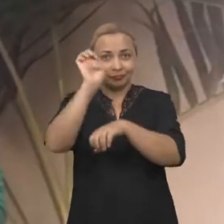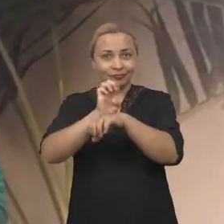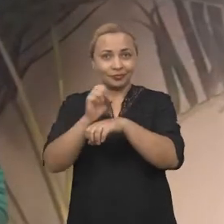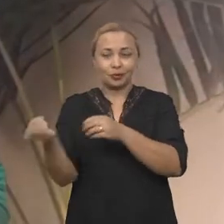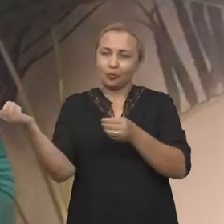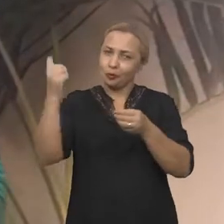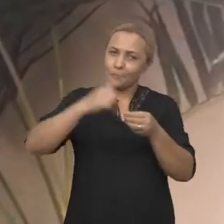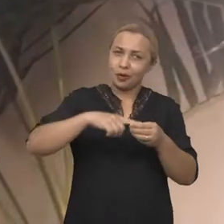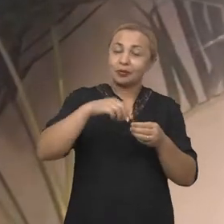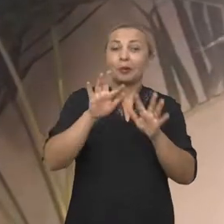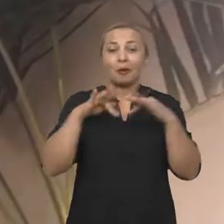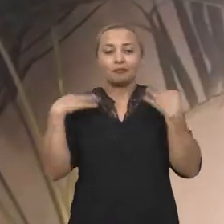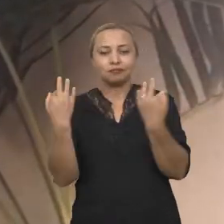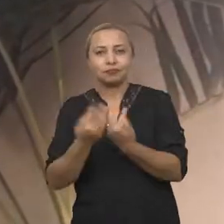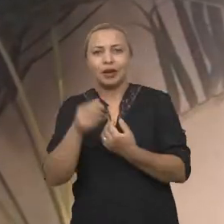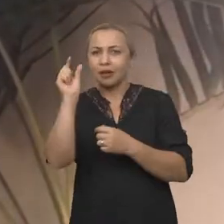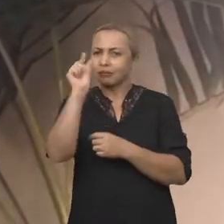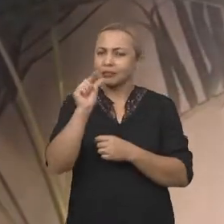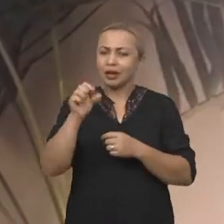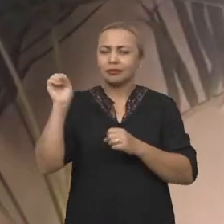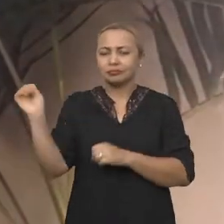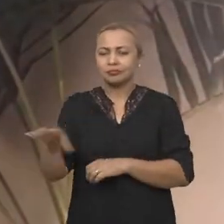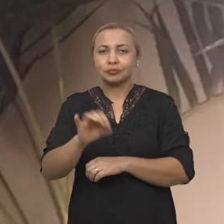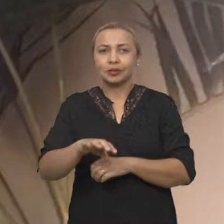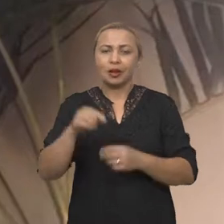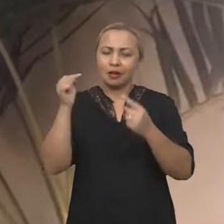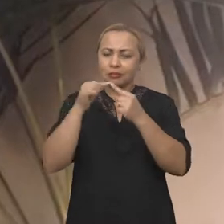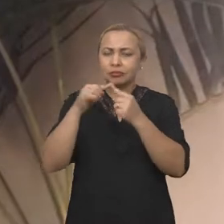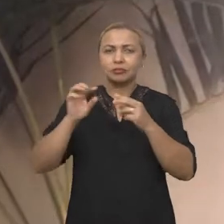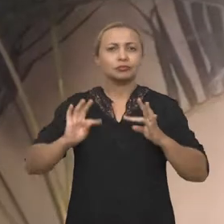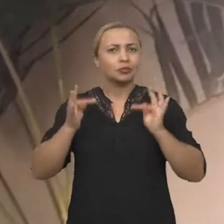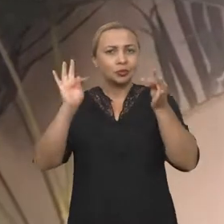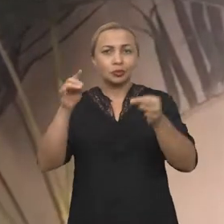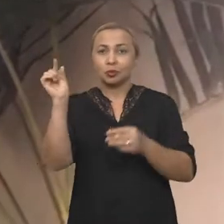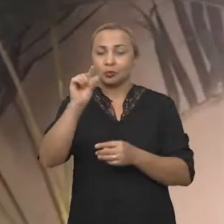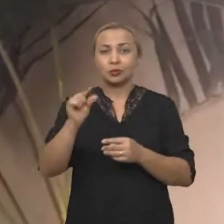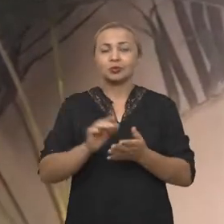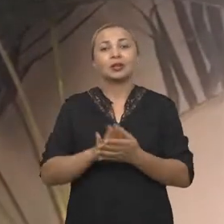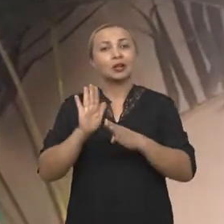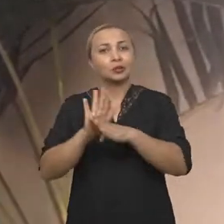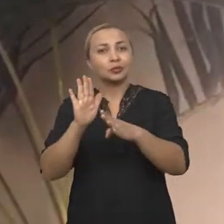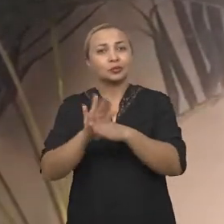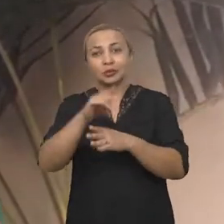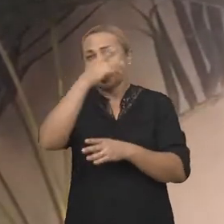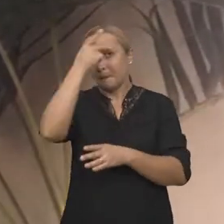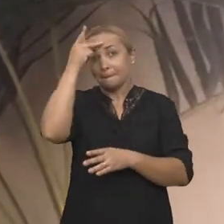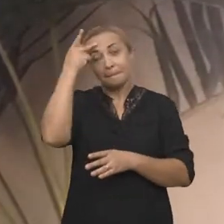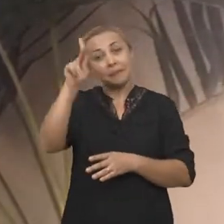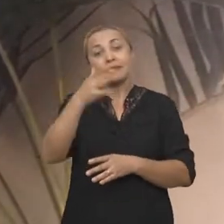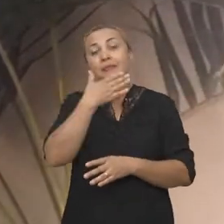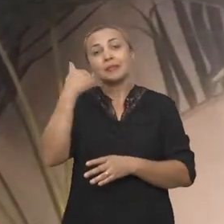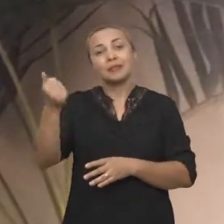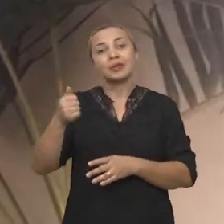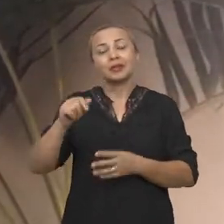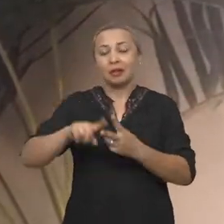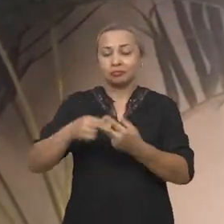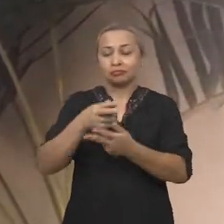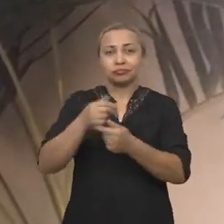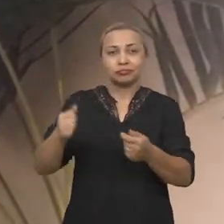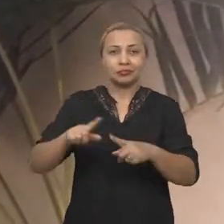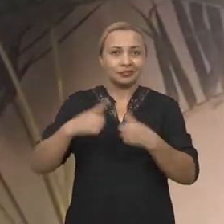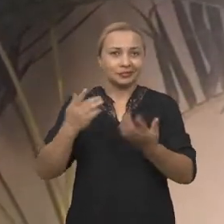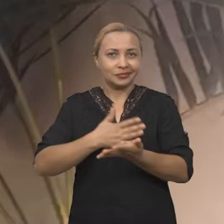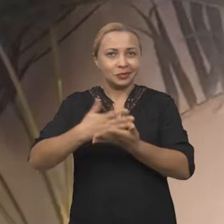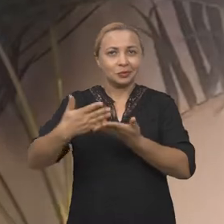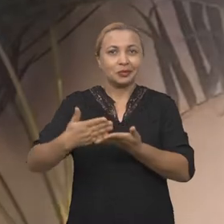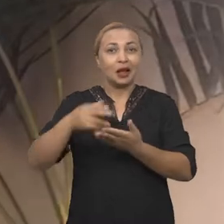pequenos produtores que têm poucos recursos para investir em tecnologia e assistência técnica necessários para melhorar a produtividade. Mas uma